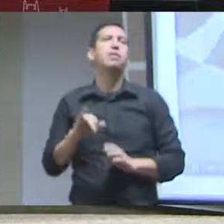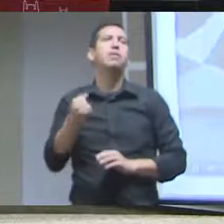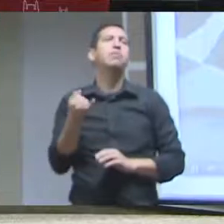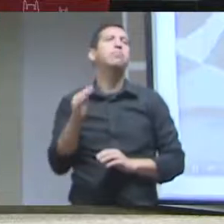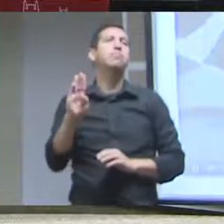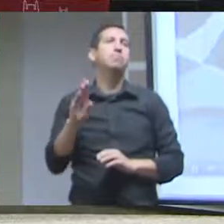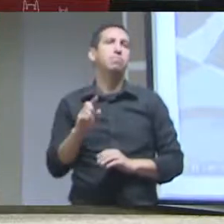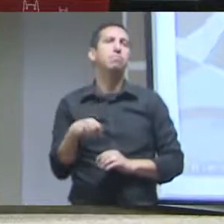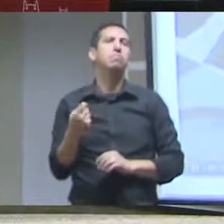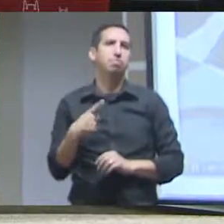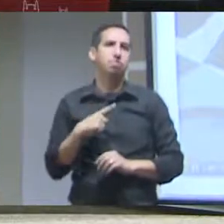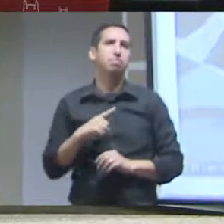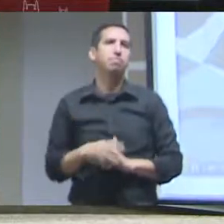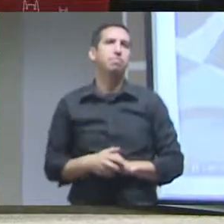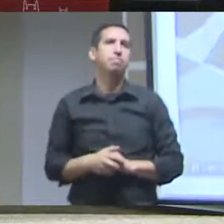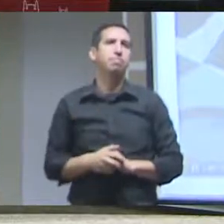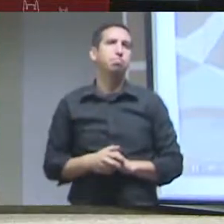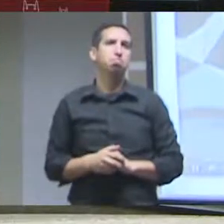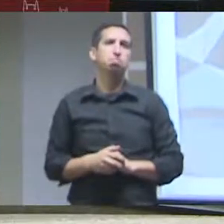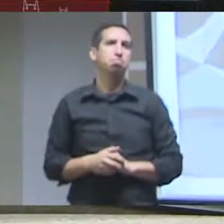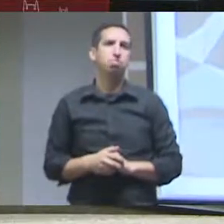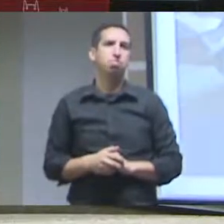dados... Ups!